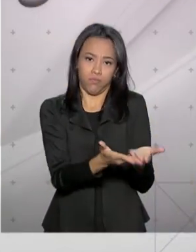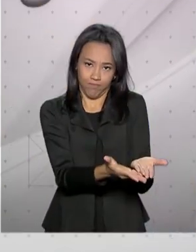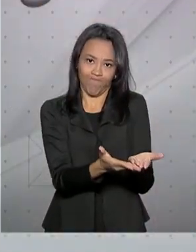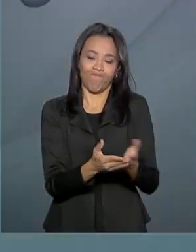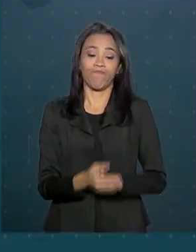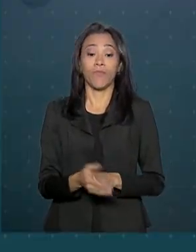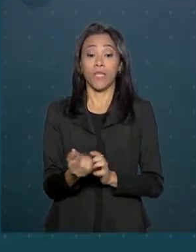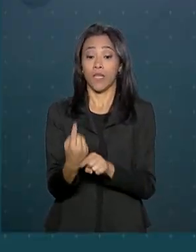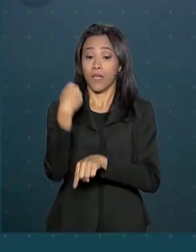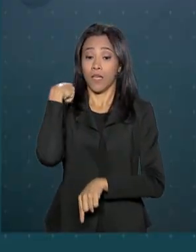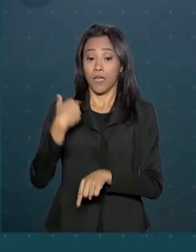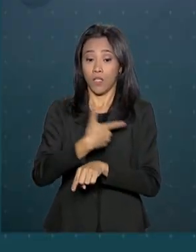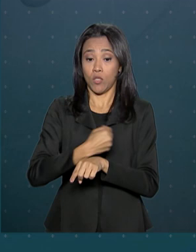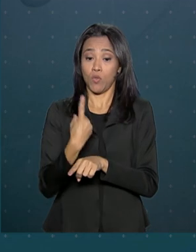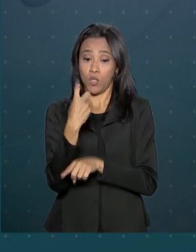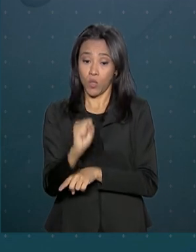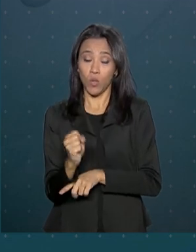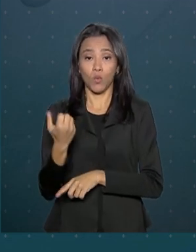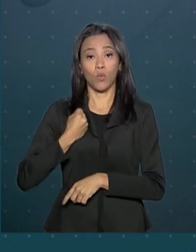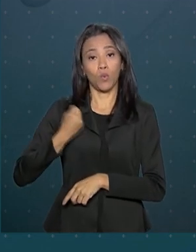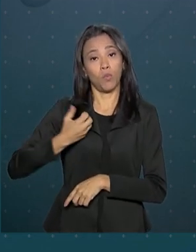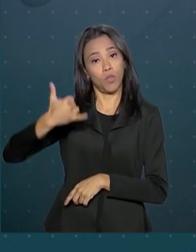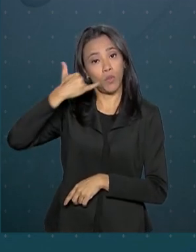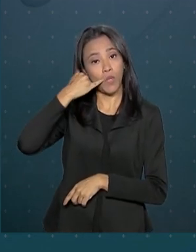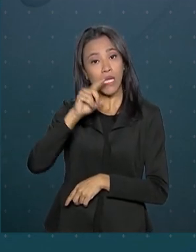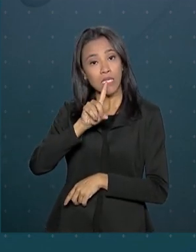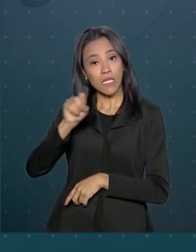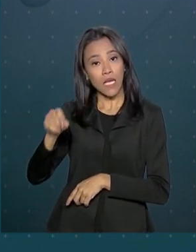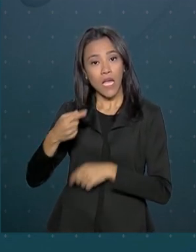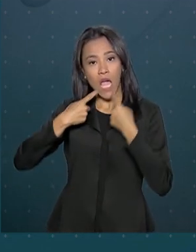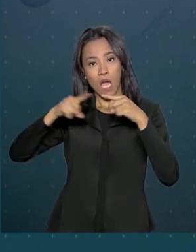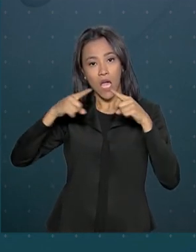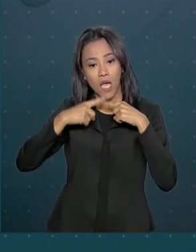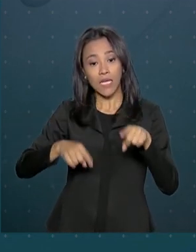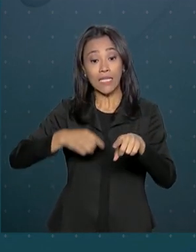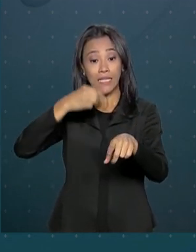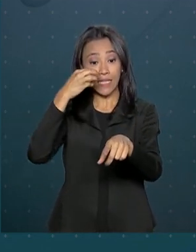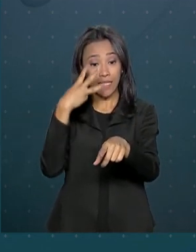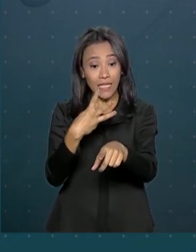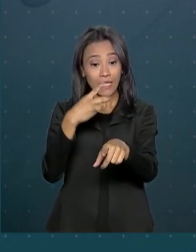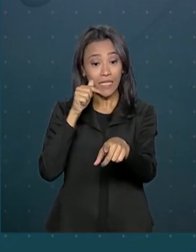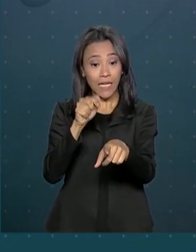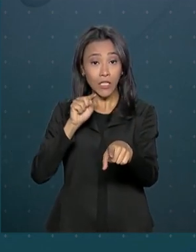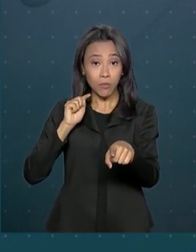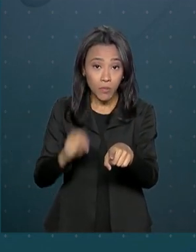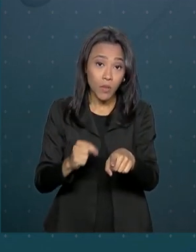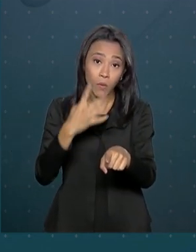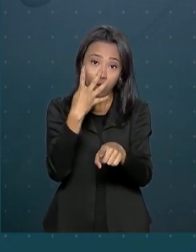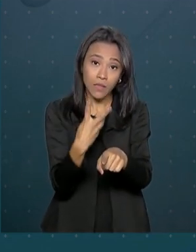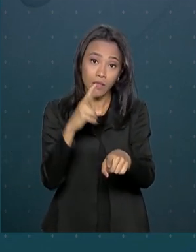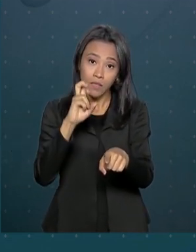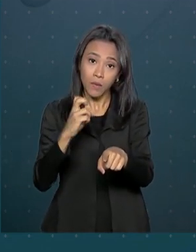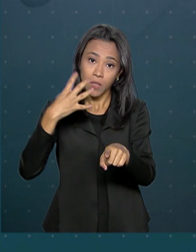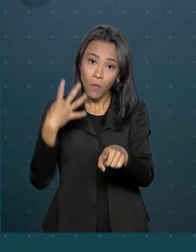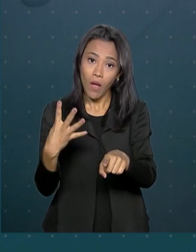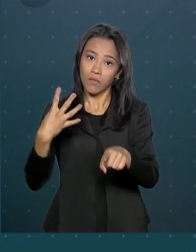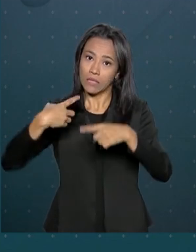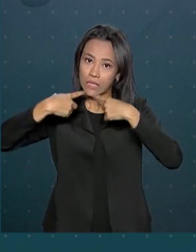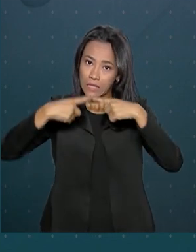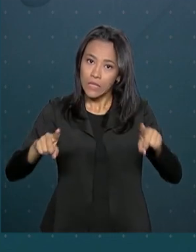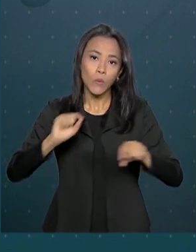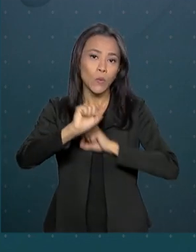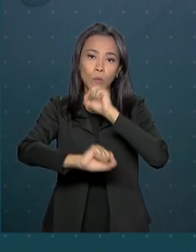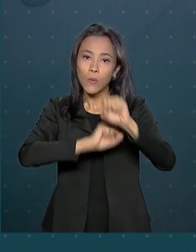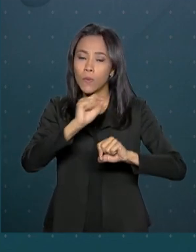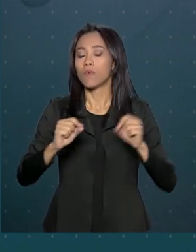2018, o Disque 100 recebeu 37.454 denúncias de